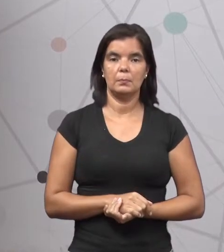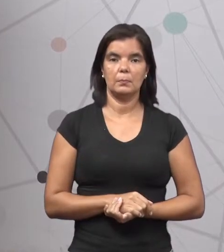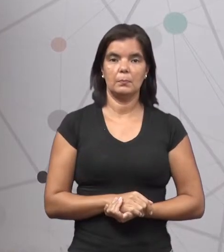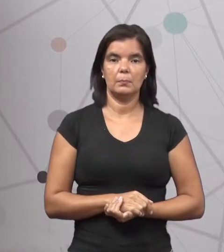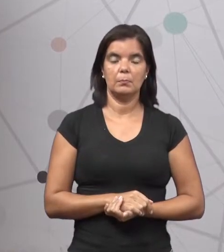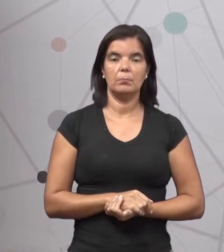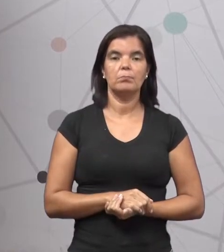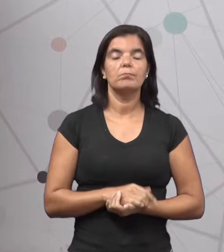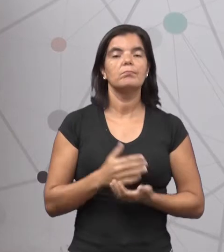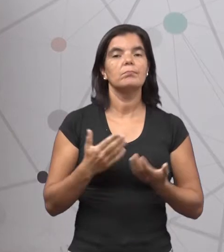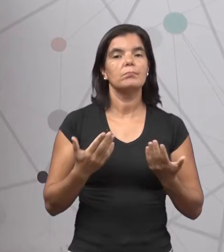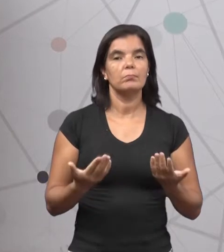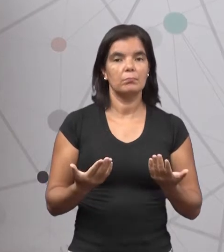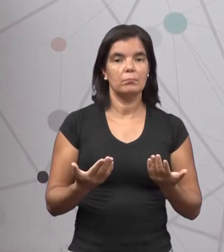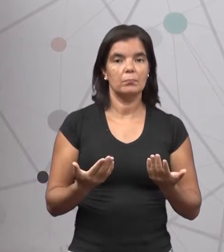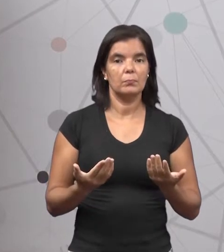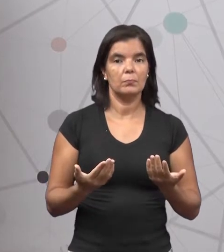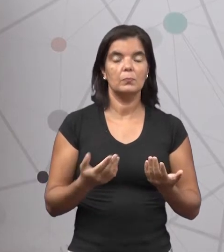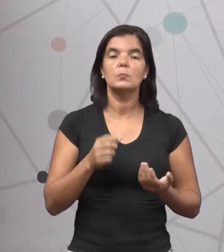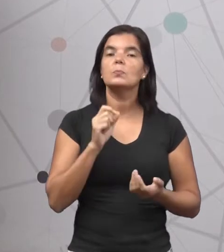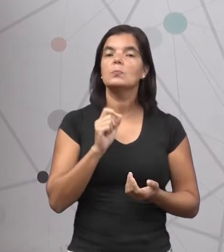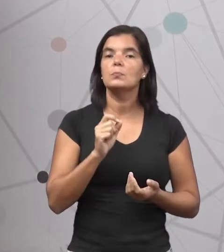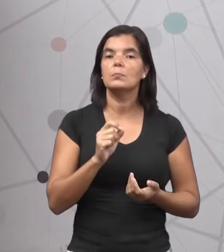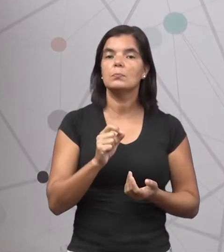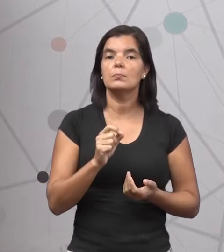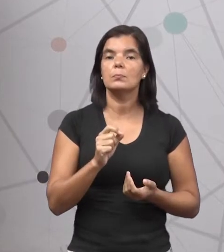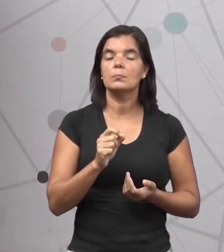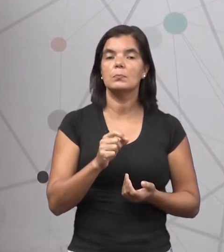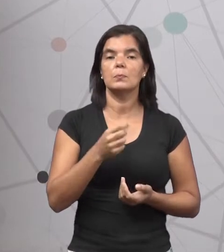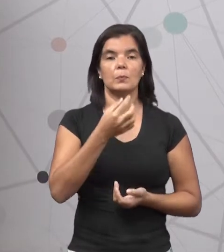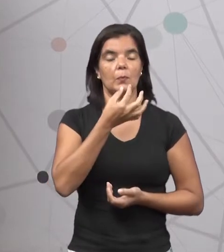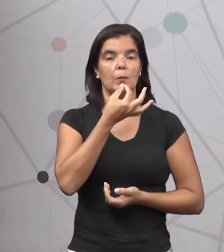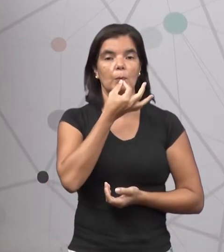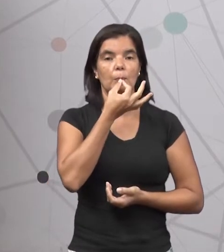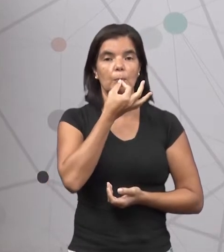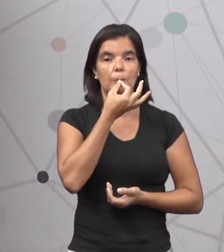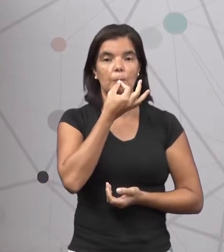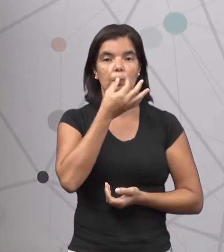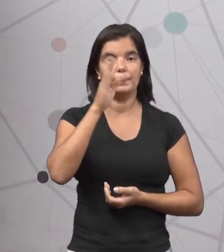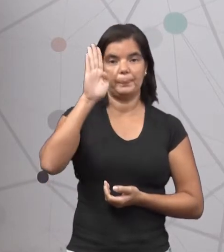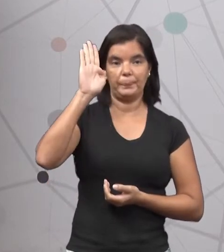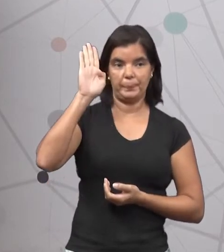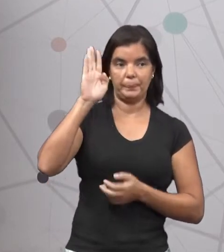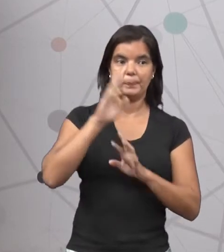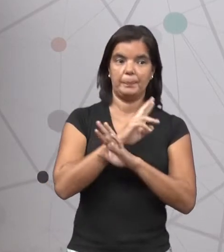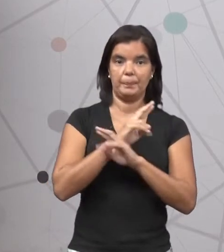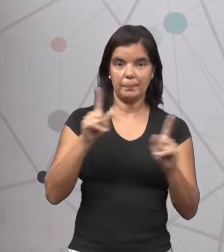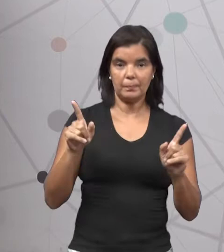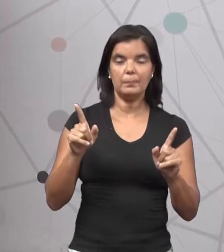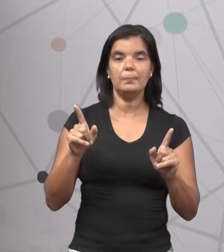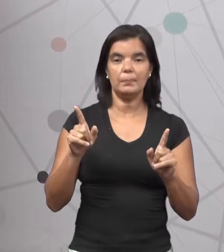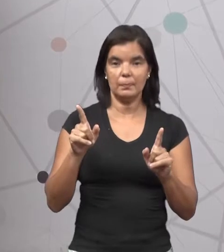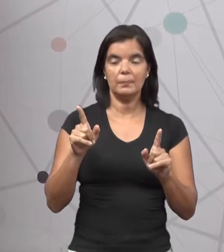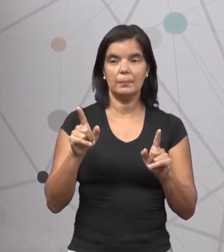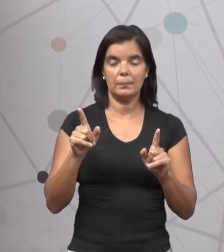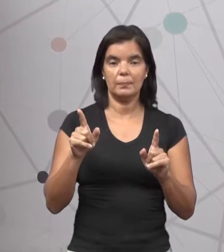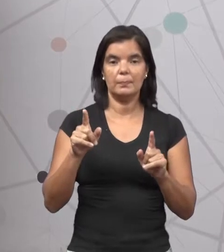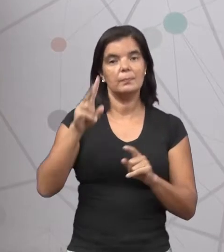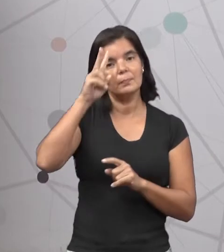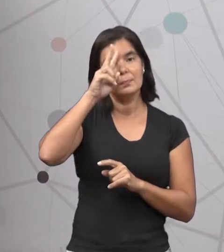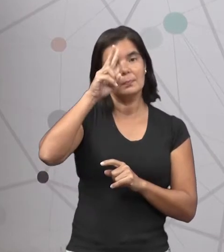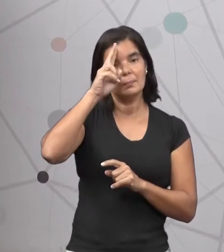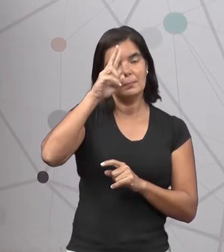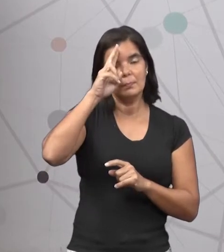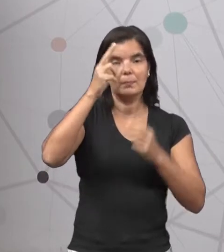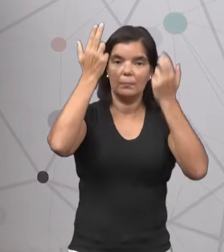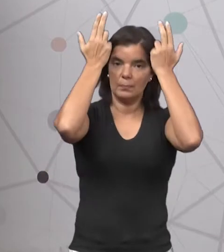chegou um juiz. Um juiz diferente do da história da